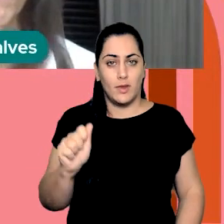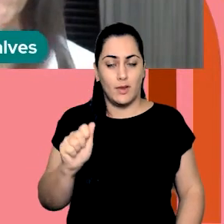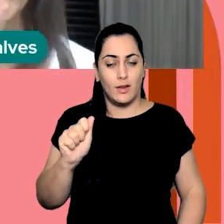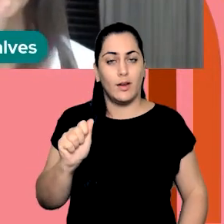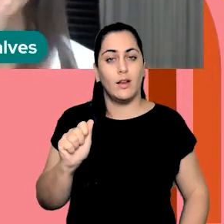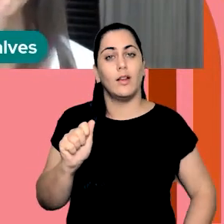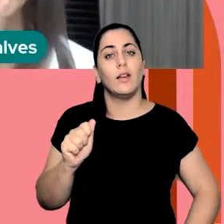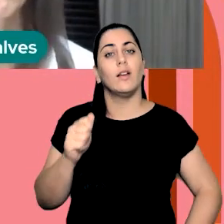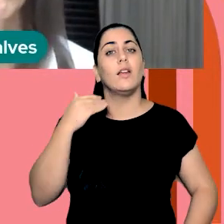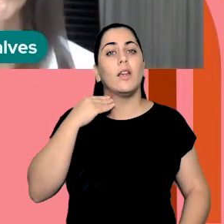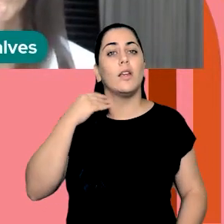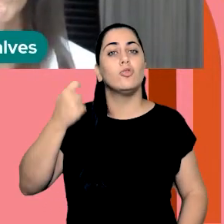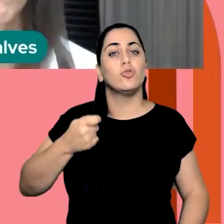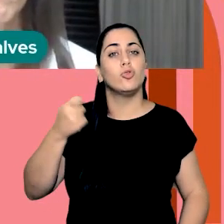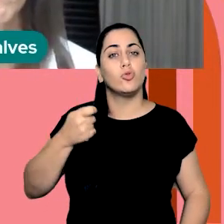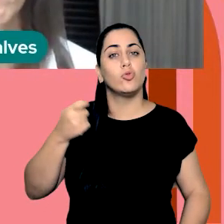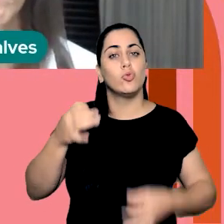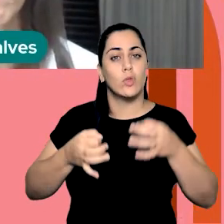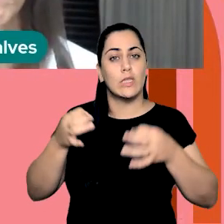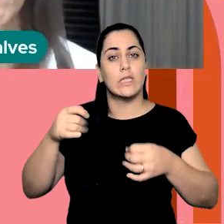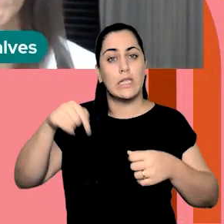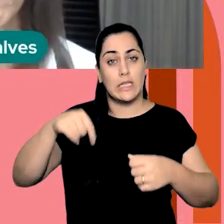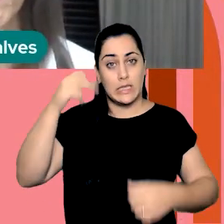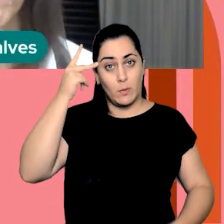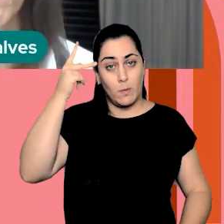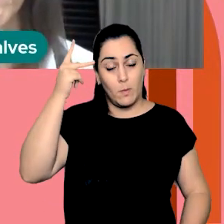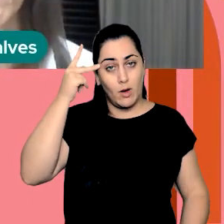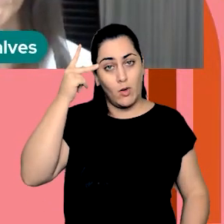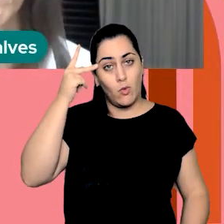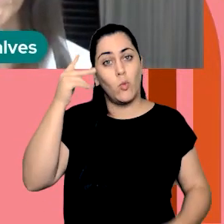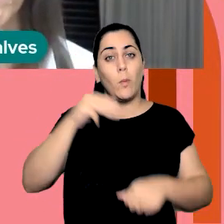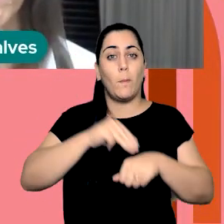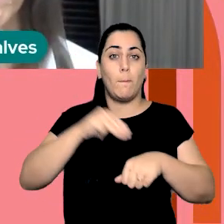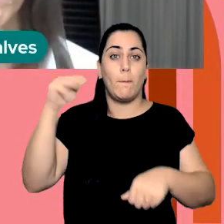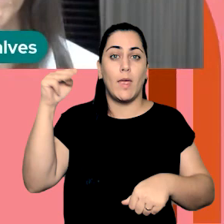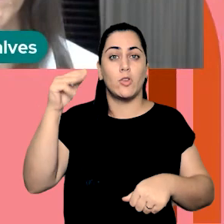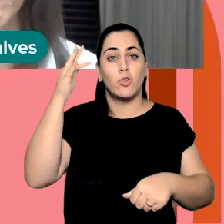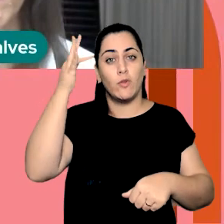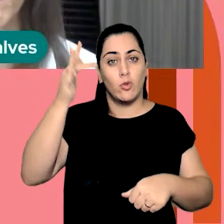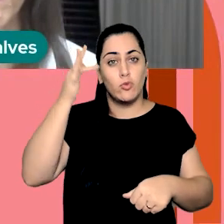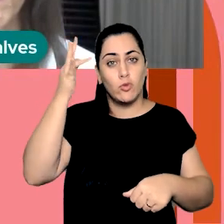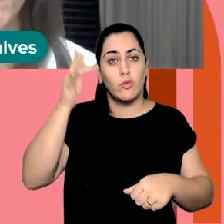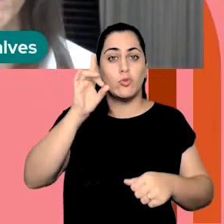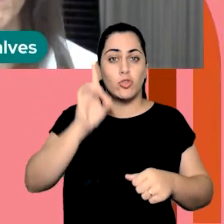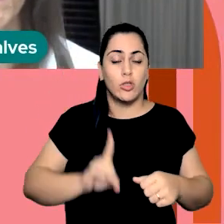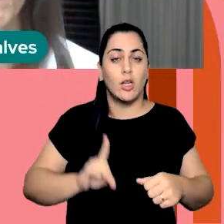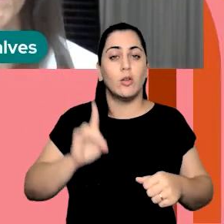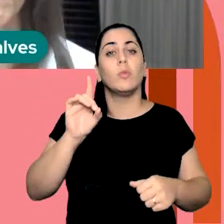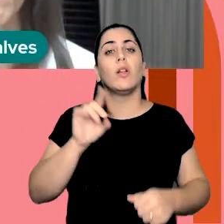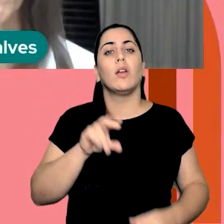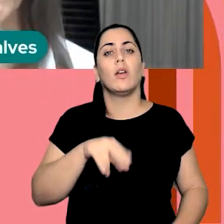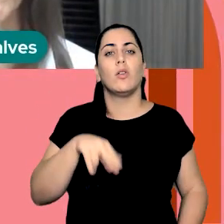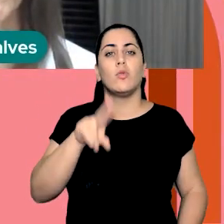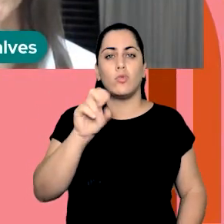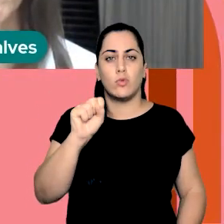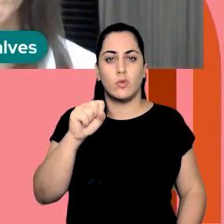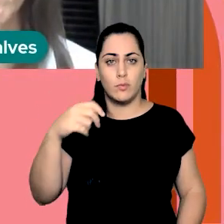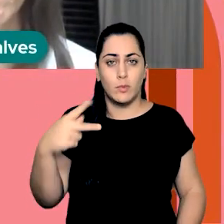Gonçalves é juíza aqui em São Paulo, mestre em Filosofia do Direito pela Universidade de São Paulo,